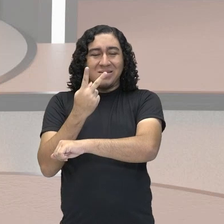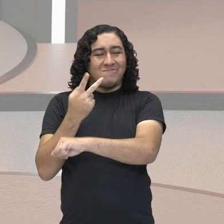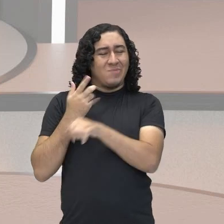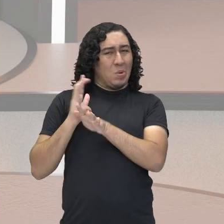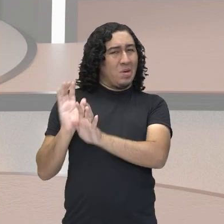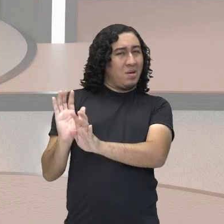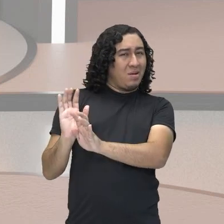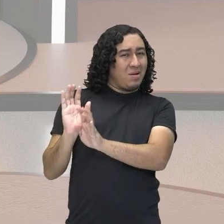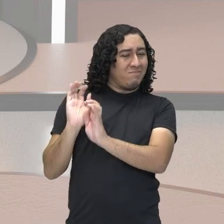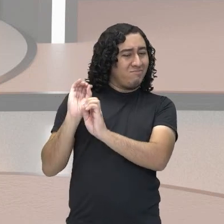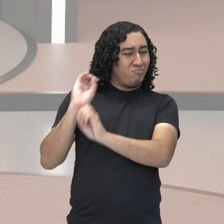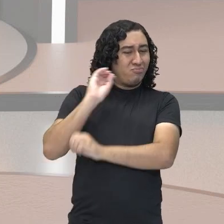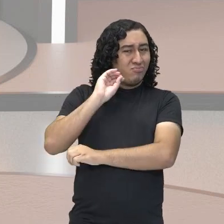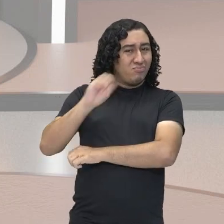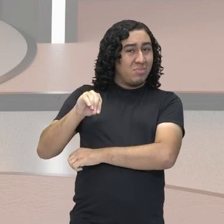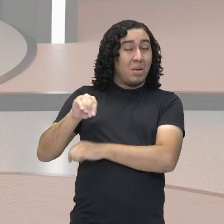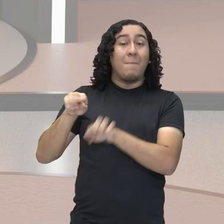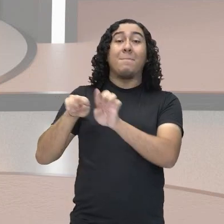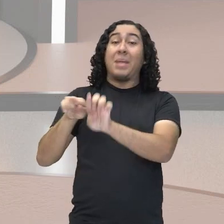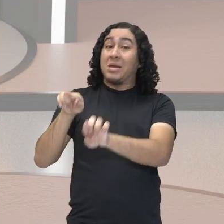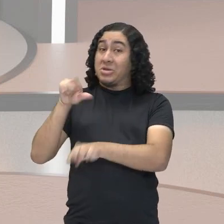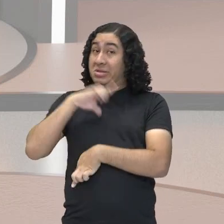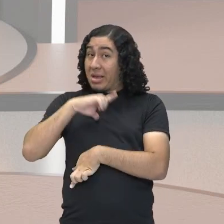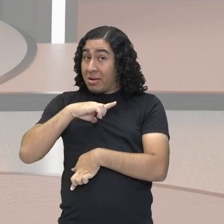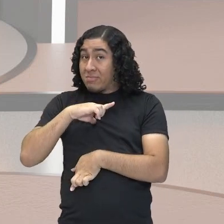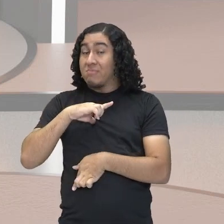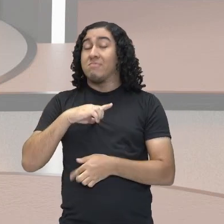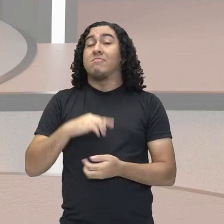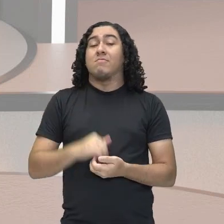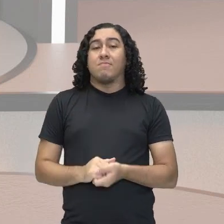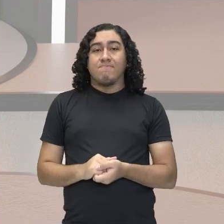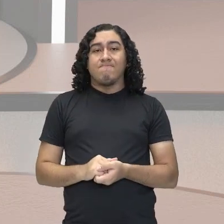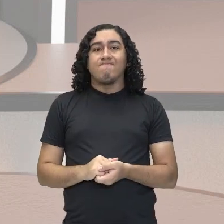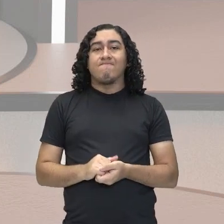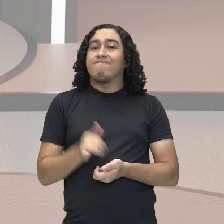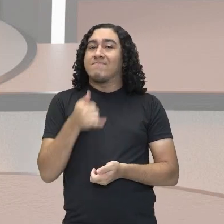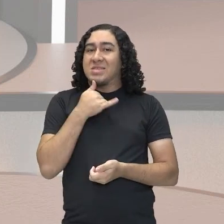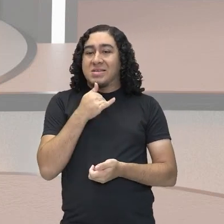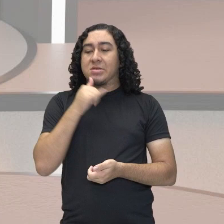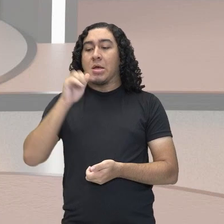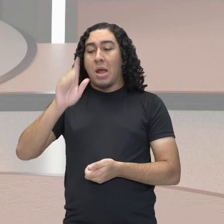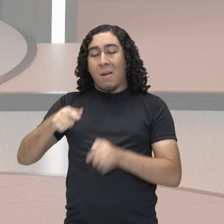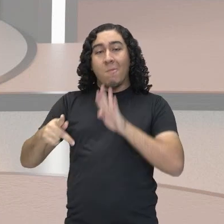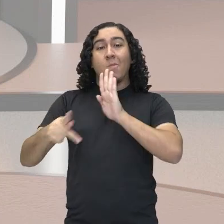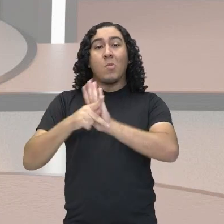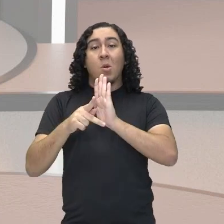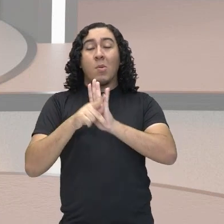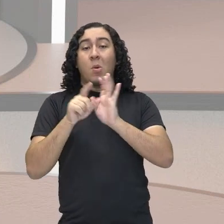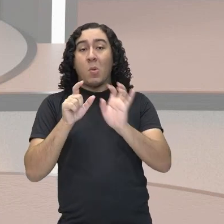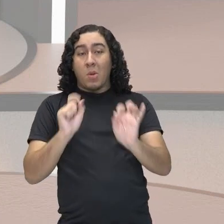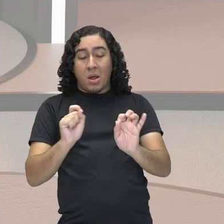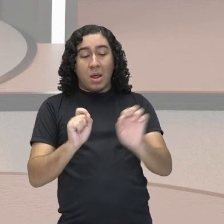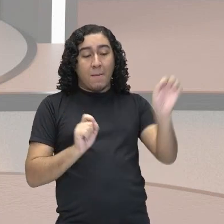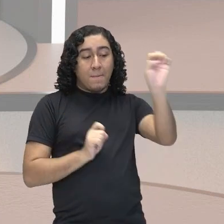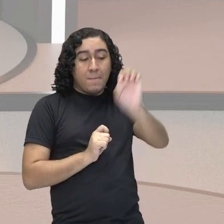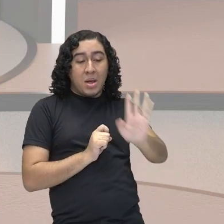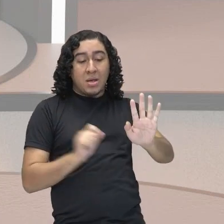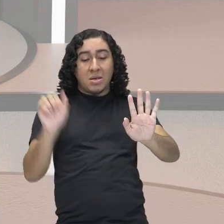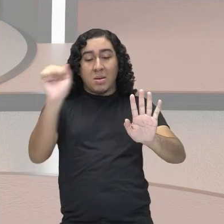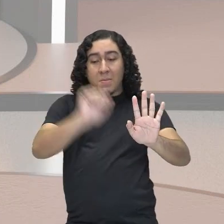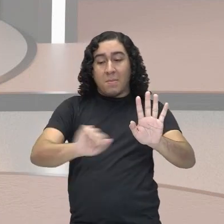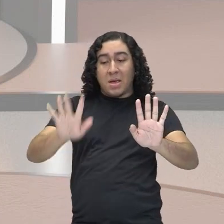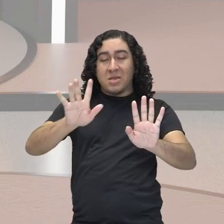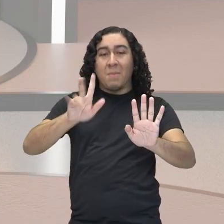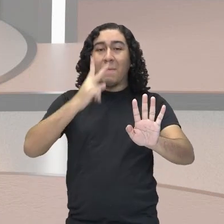existe. E, infelizmente, isso aqui é um retrato. Essas duas imagens, eu digo que é uma